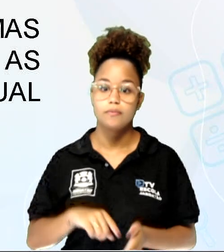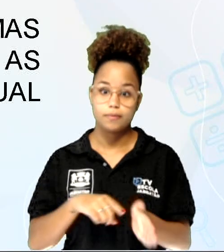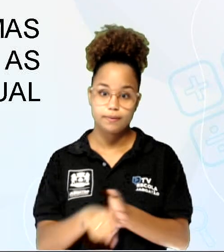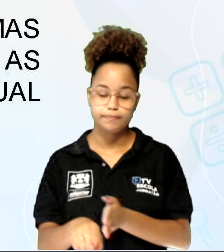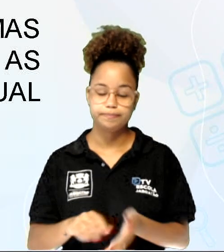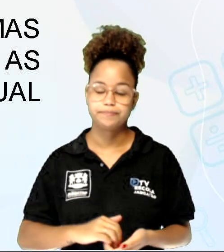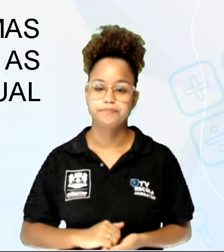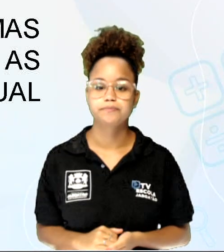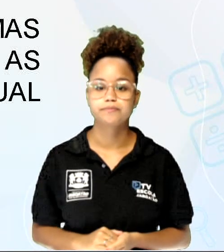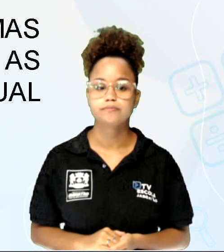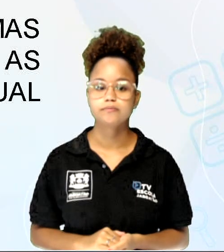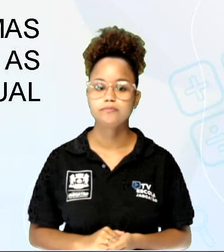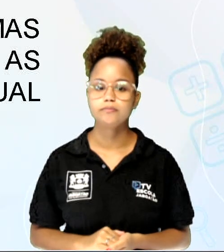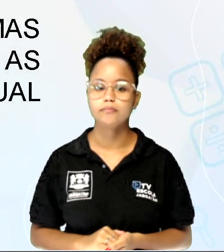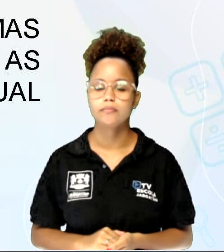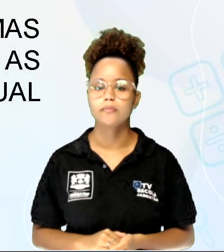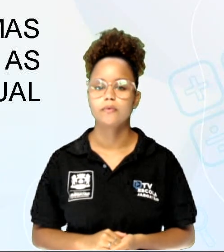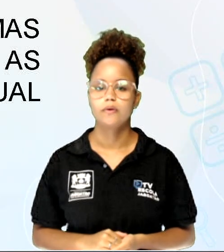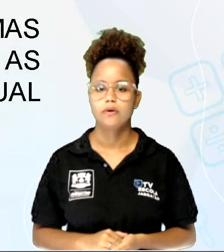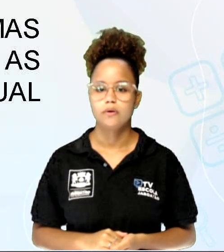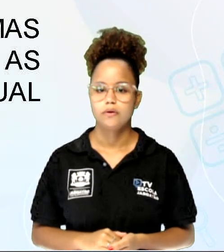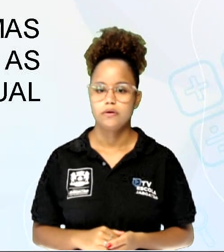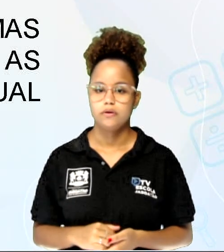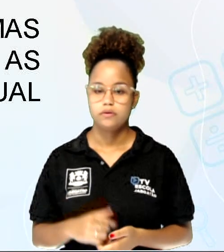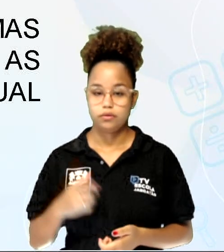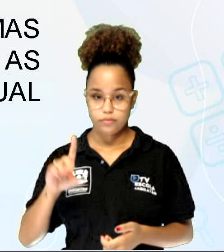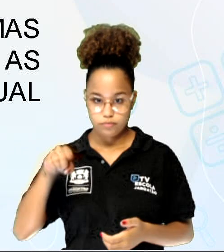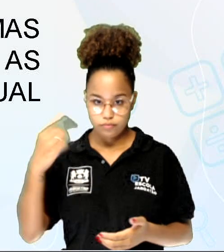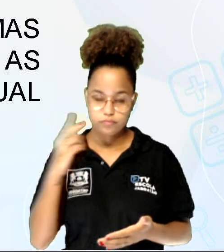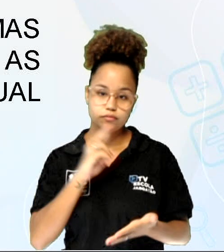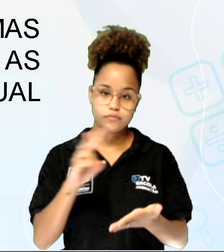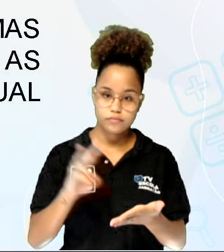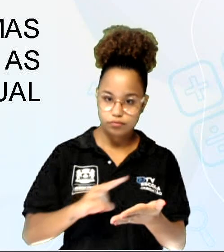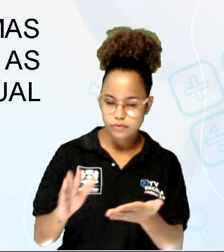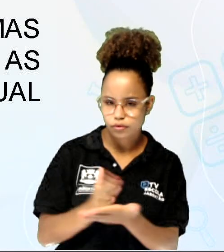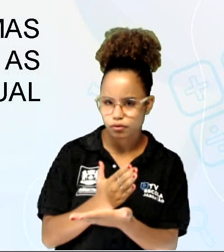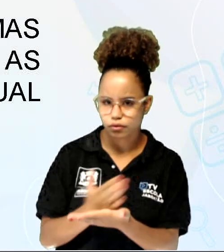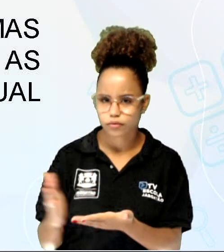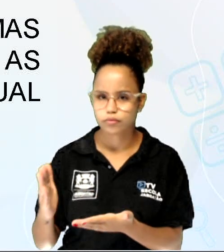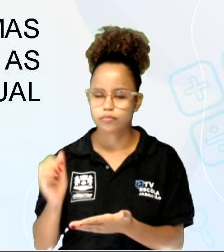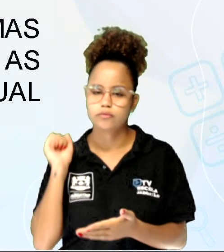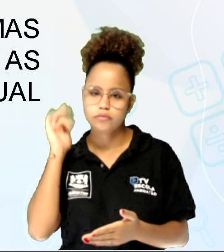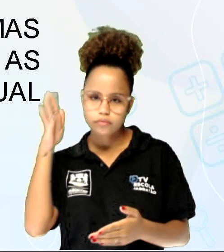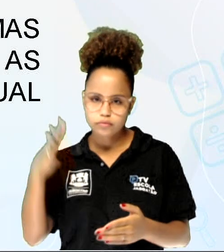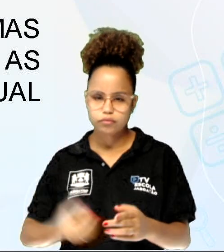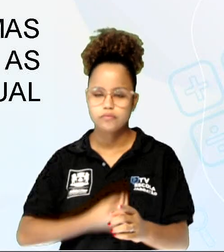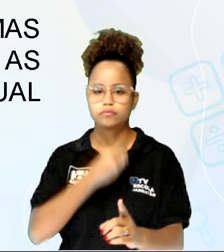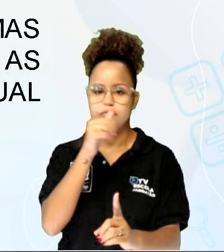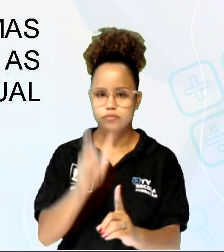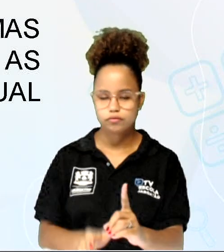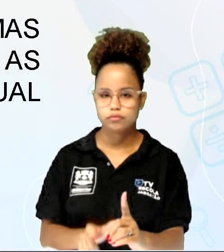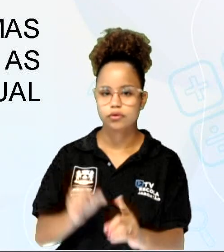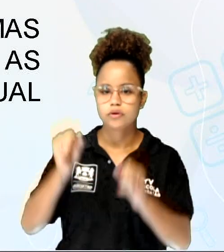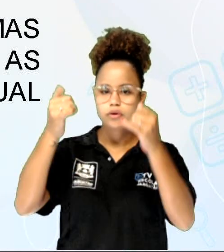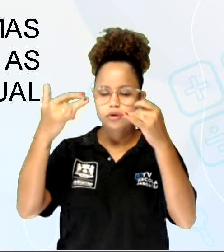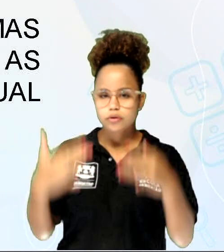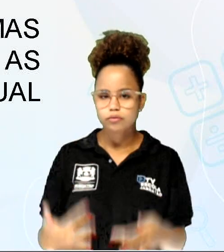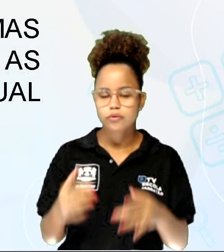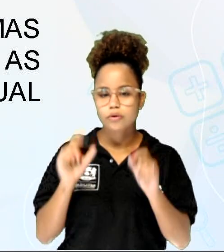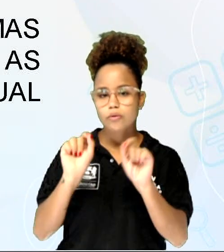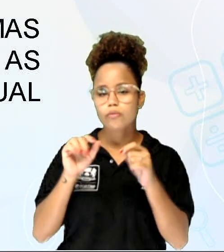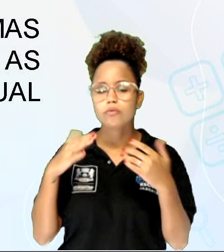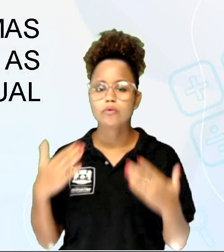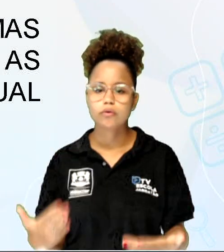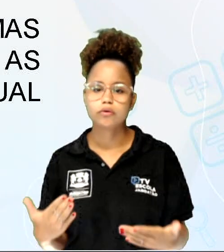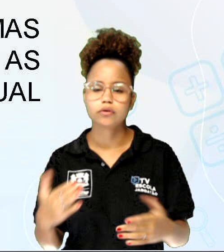aí, ó. A partir das leituras de algumas biografias, explique quais as características